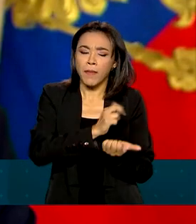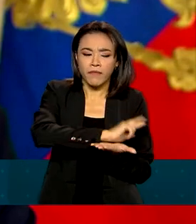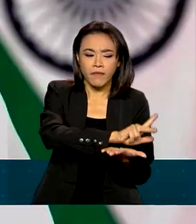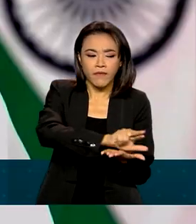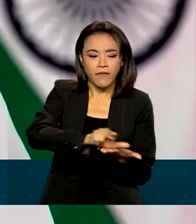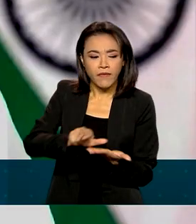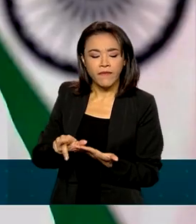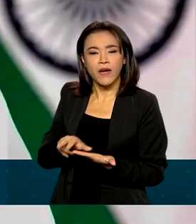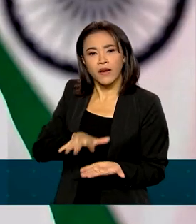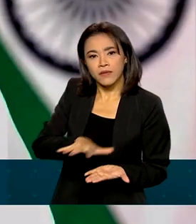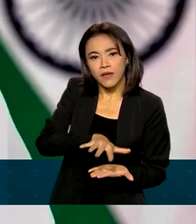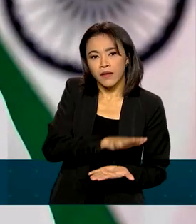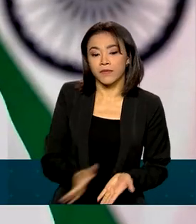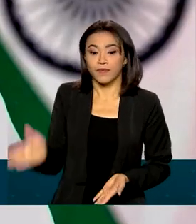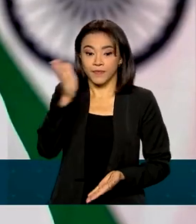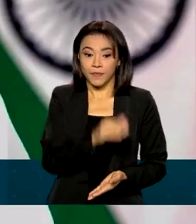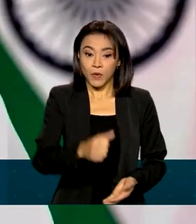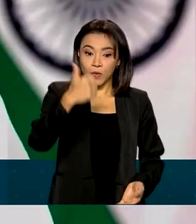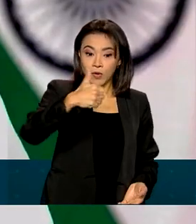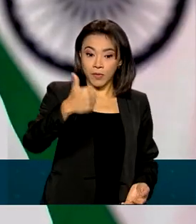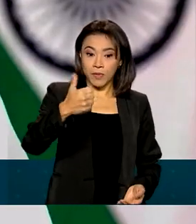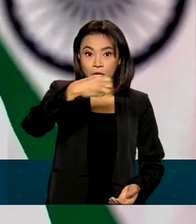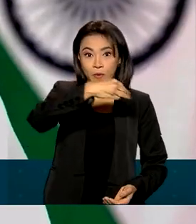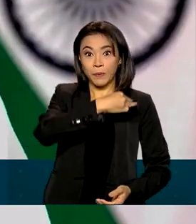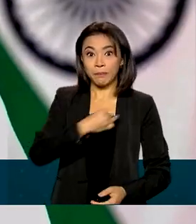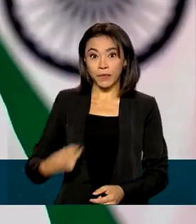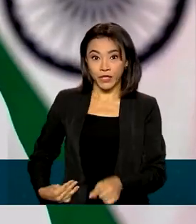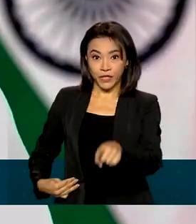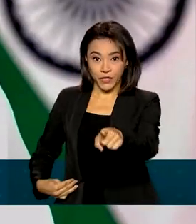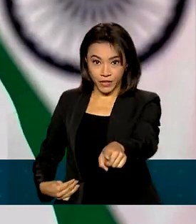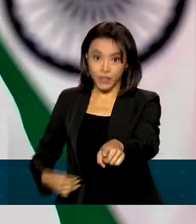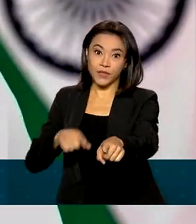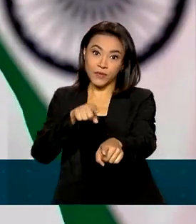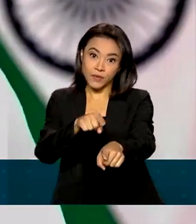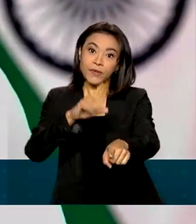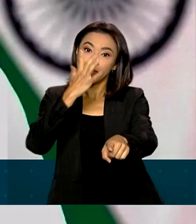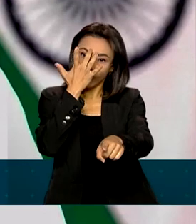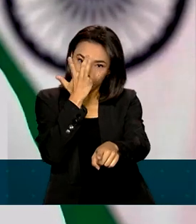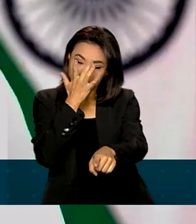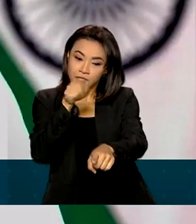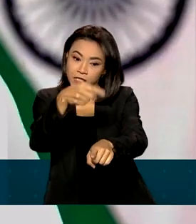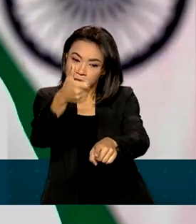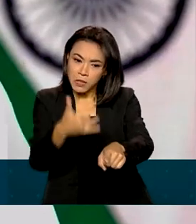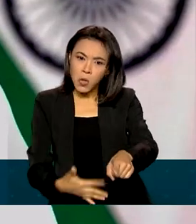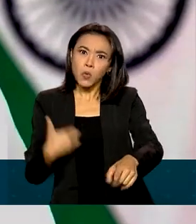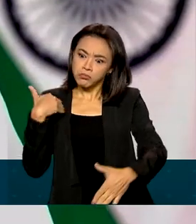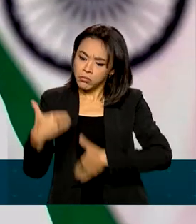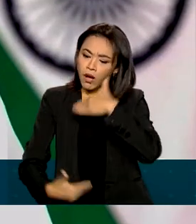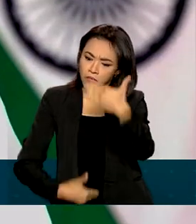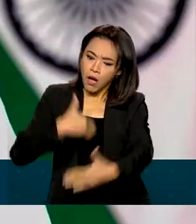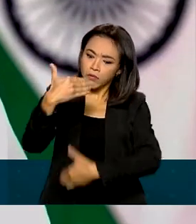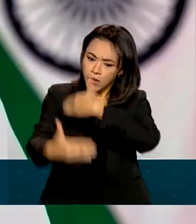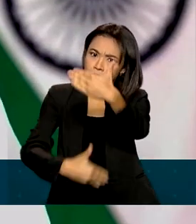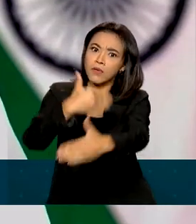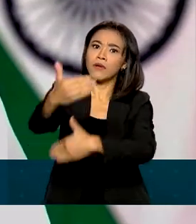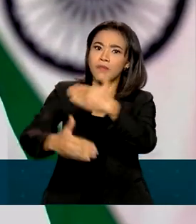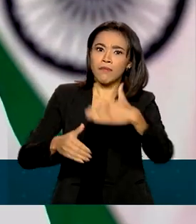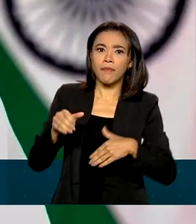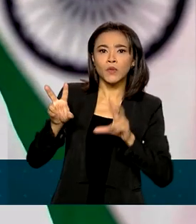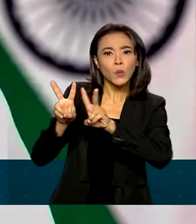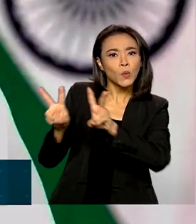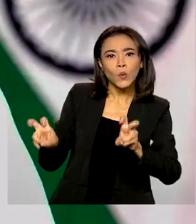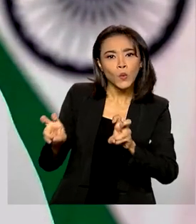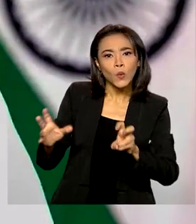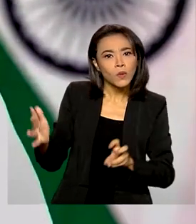áreas. Já o primeiro-ministro indiano, Narendra Modi, destacou o crescimento da Índia na área tecnológica e